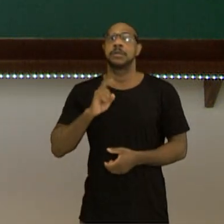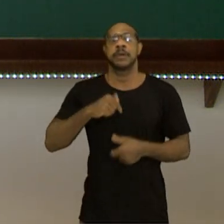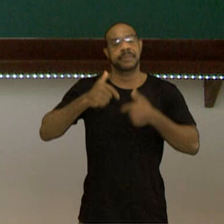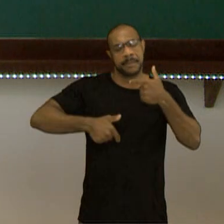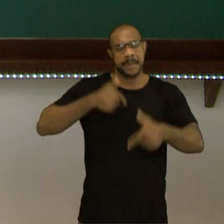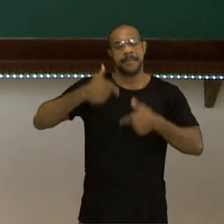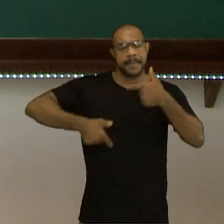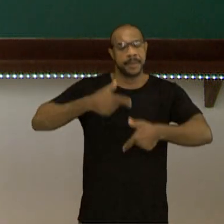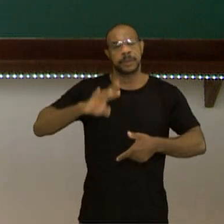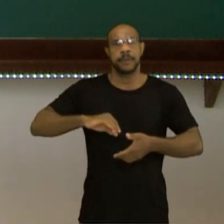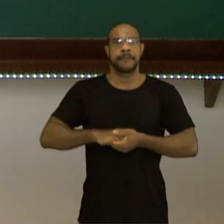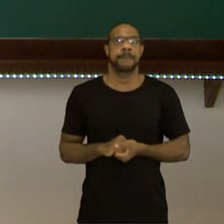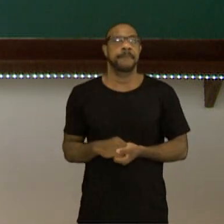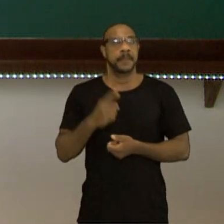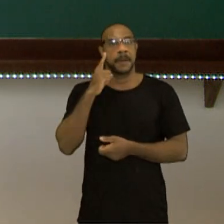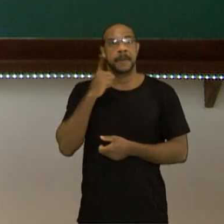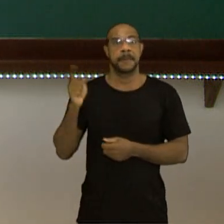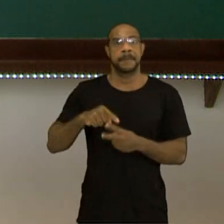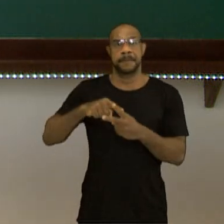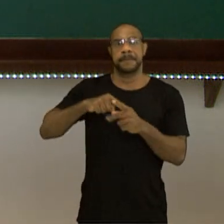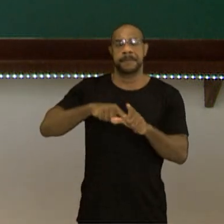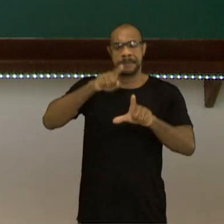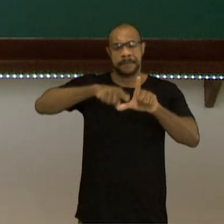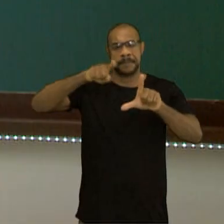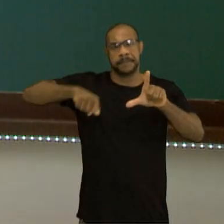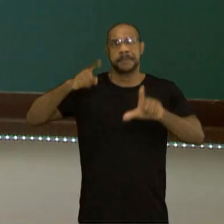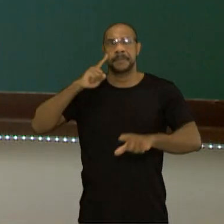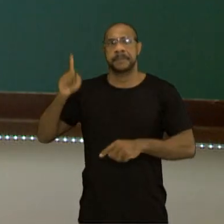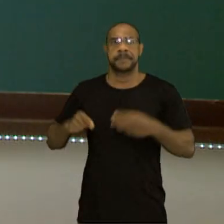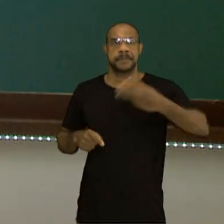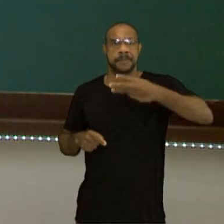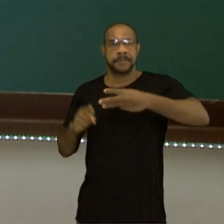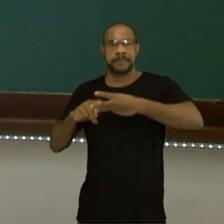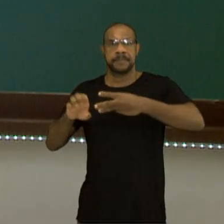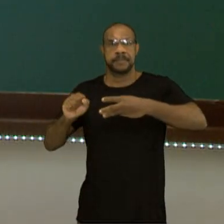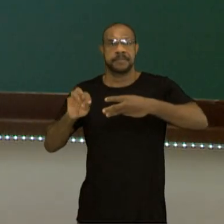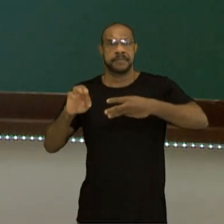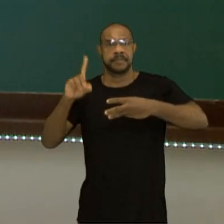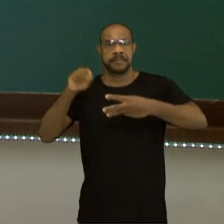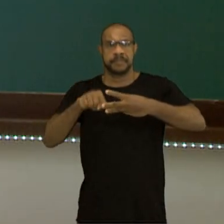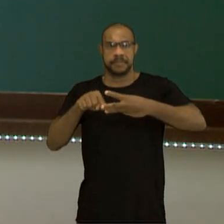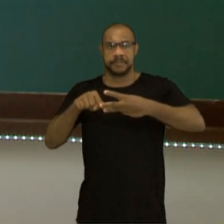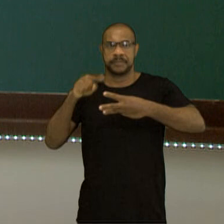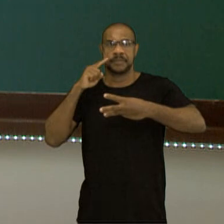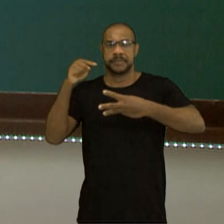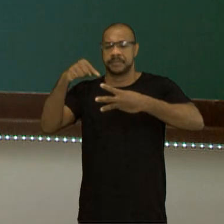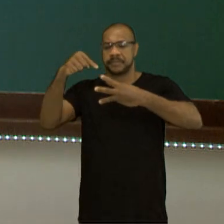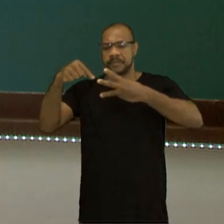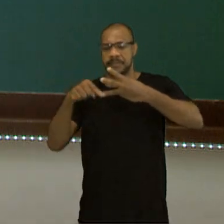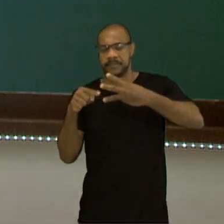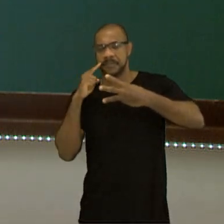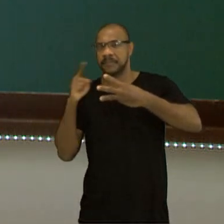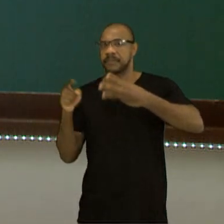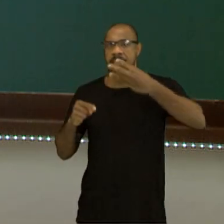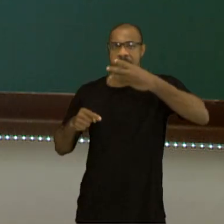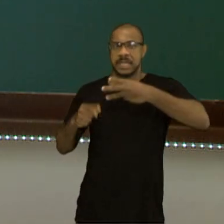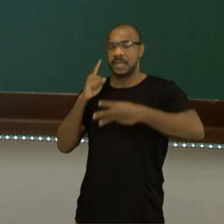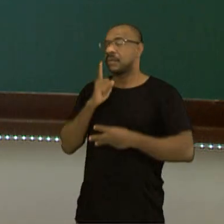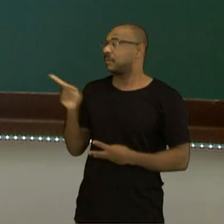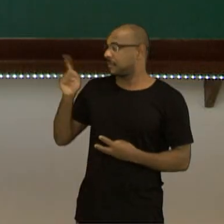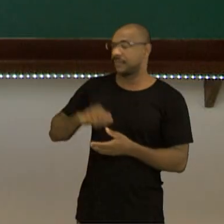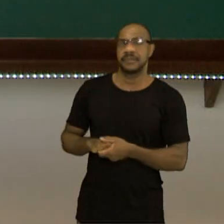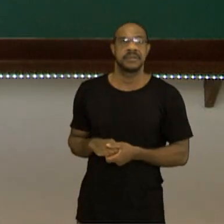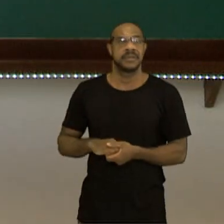Nós, se a gente notar aqui nesse gráfico, a gente vai ver que o terceiro estado, ele era a composição de praticamente quase toda essa população,